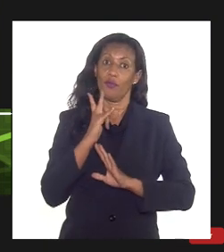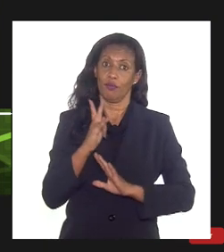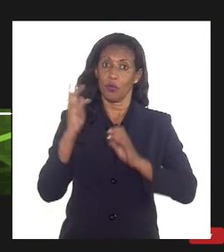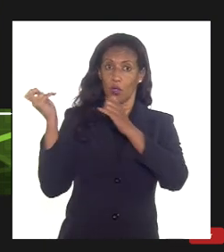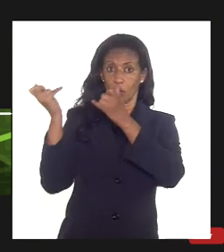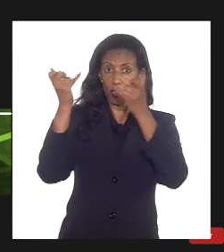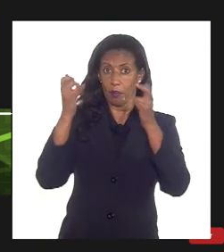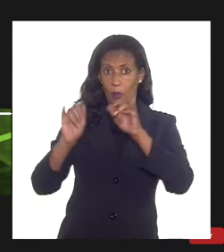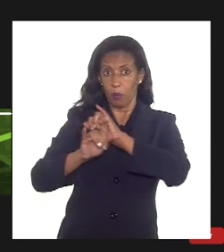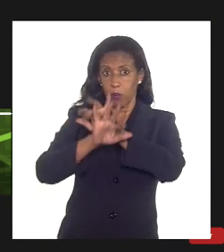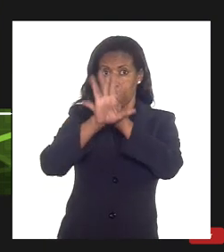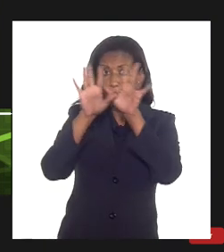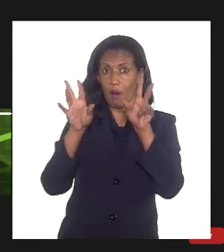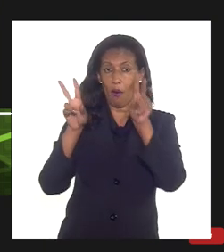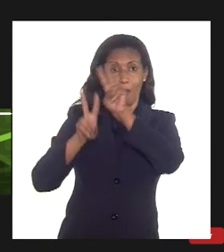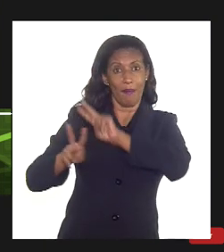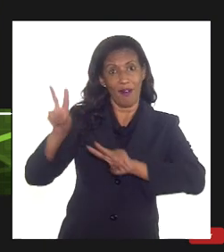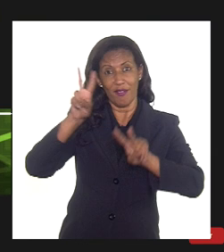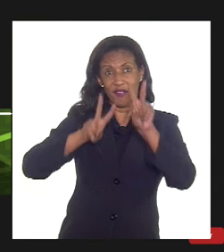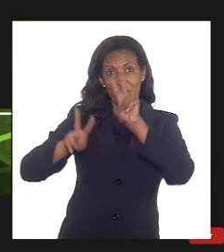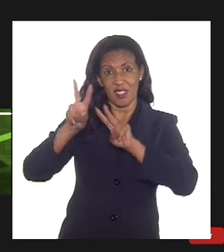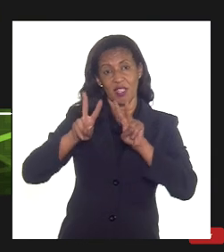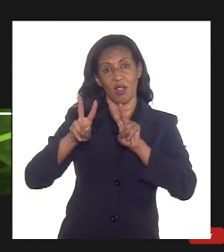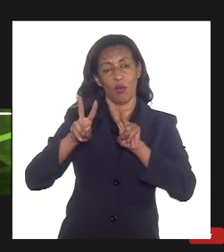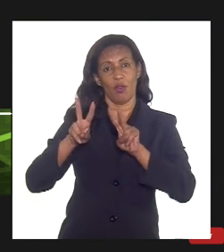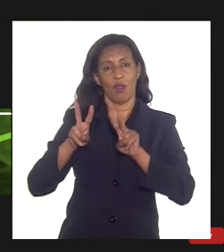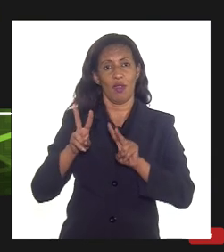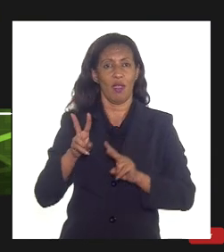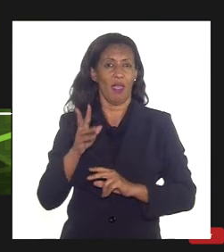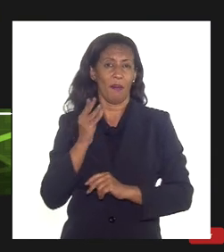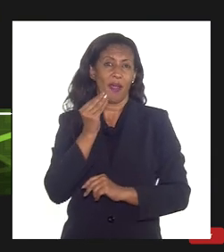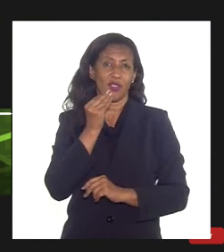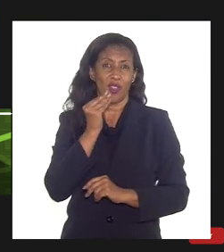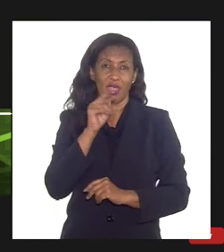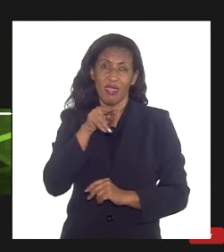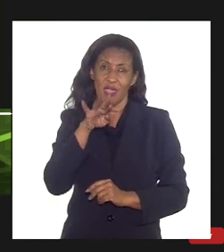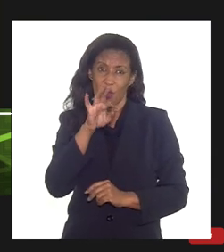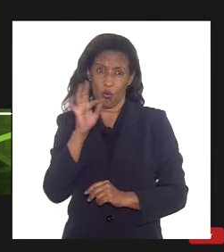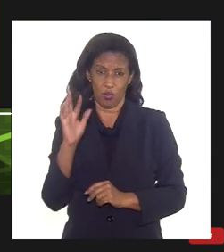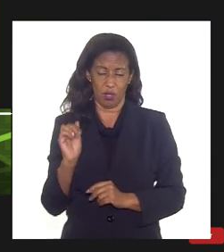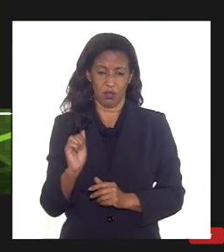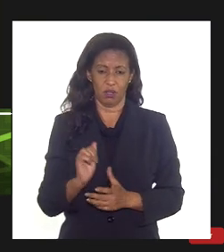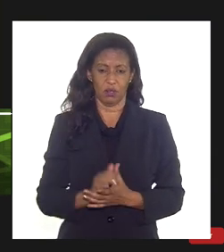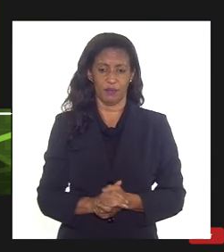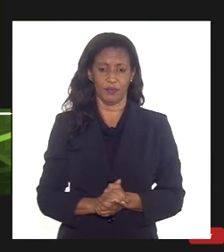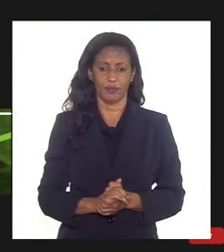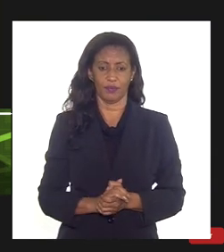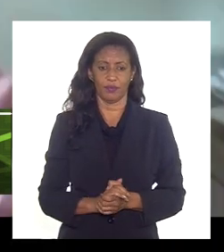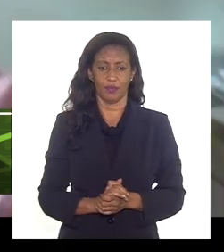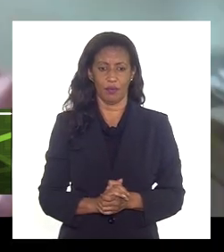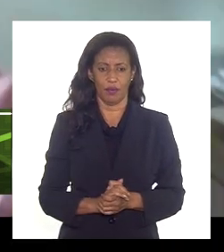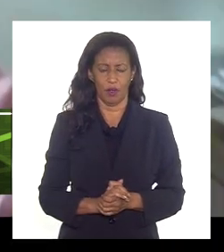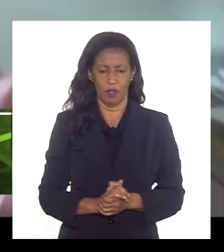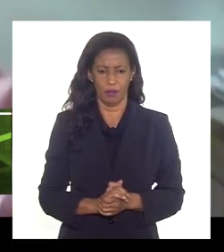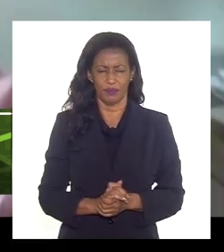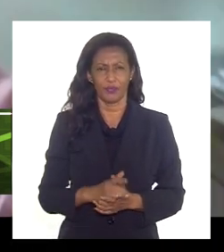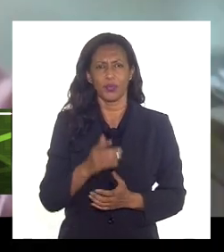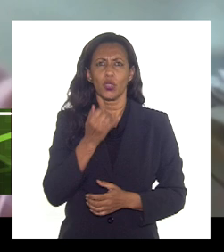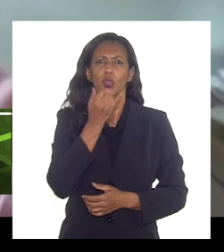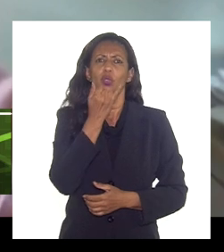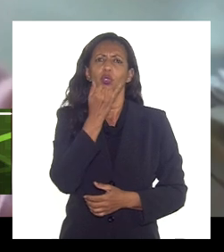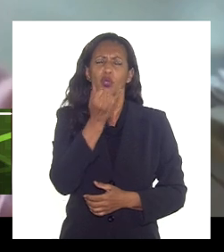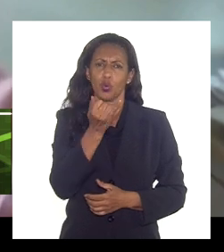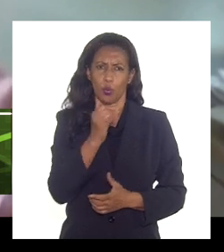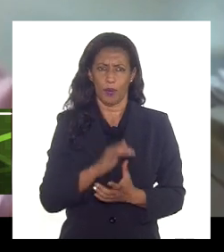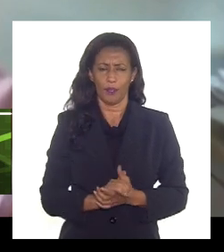que a visão aqui da Petrobras é uma coisa mais neutra doutor Tiago por favor se senhor dá para encaminhar esse estudo